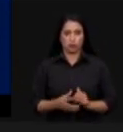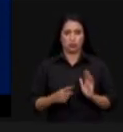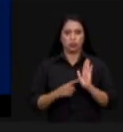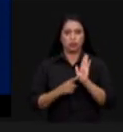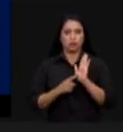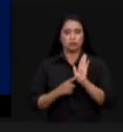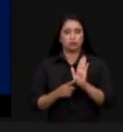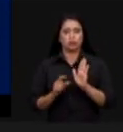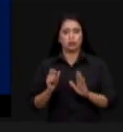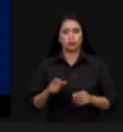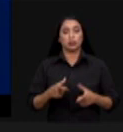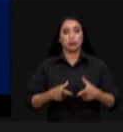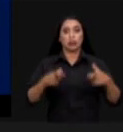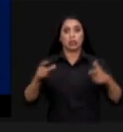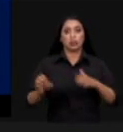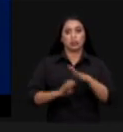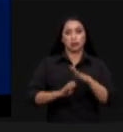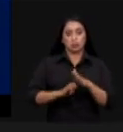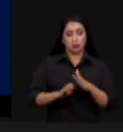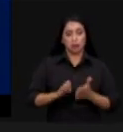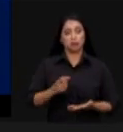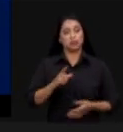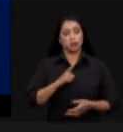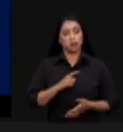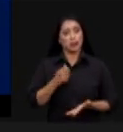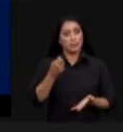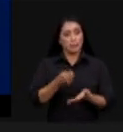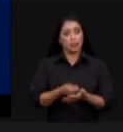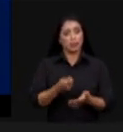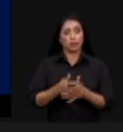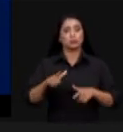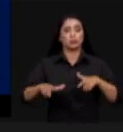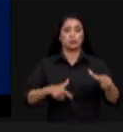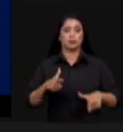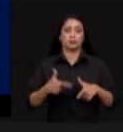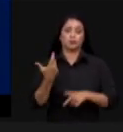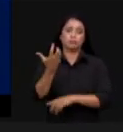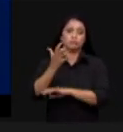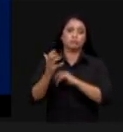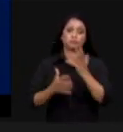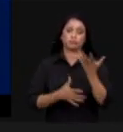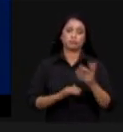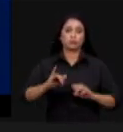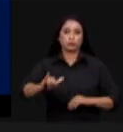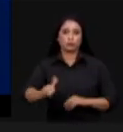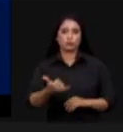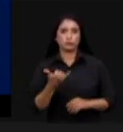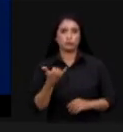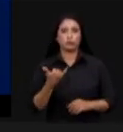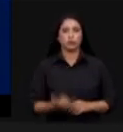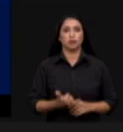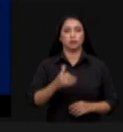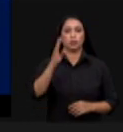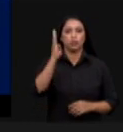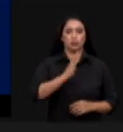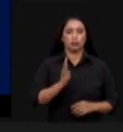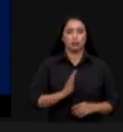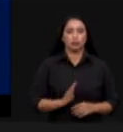corporações que querem pagar por serviços ambientais. E, nisso, sim, há uma oportunidade para o Brasil, para os produtores,